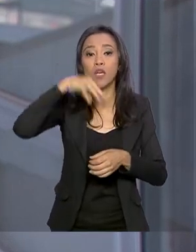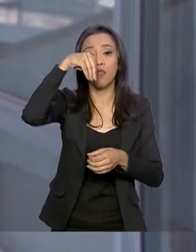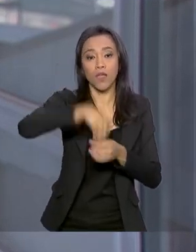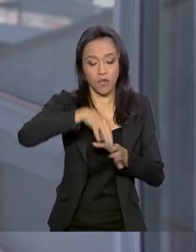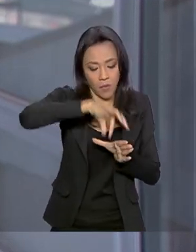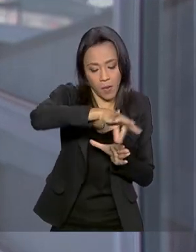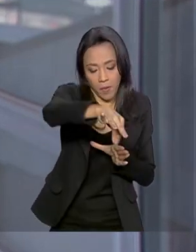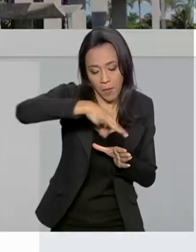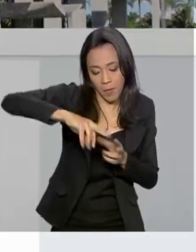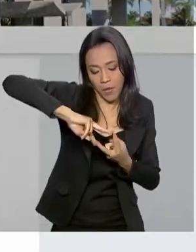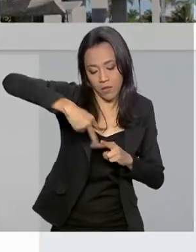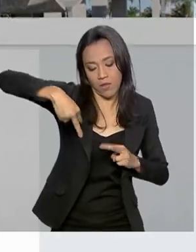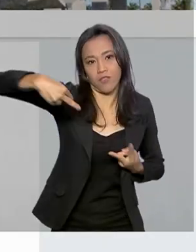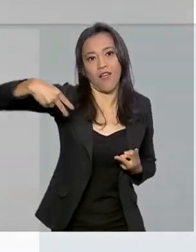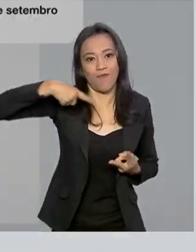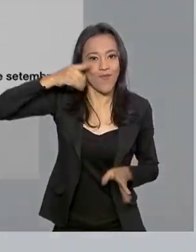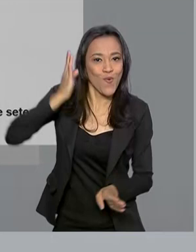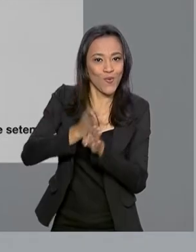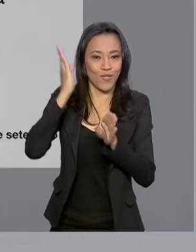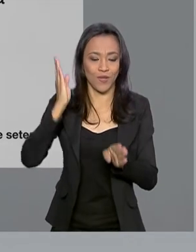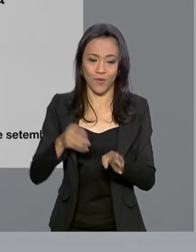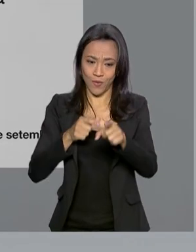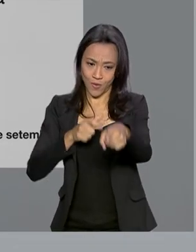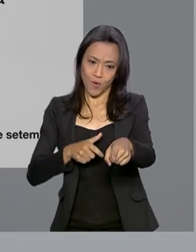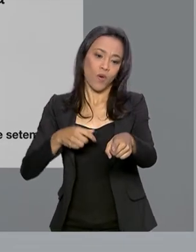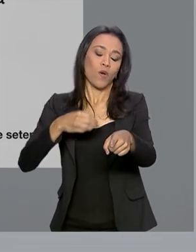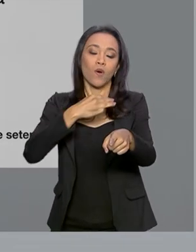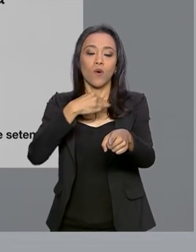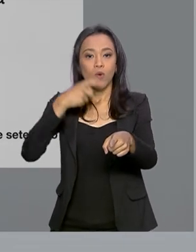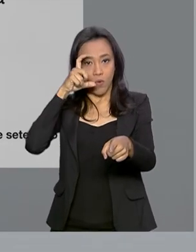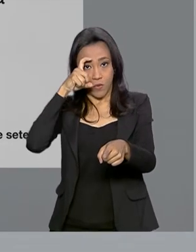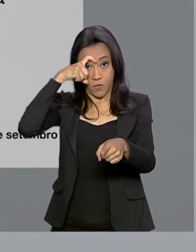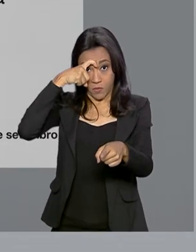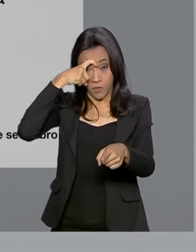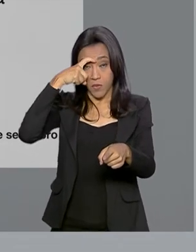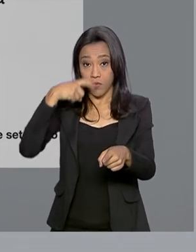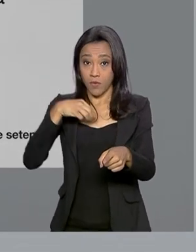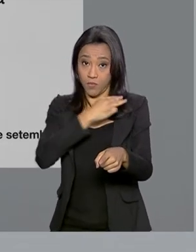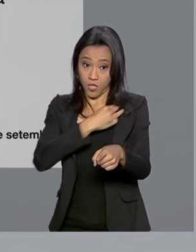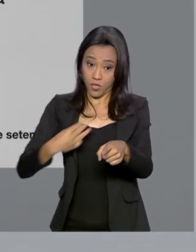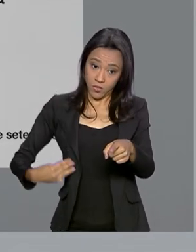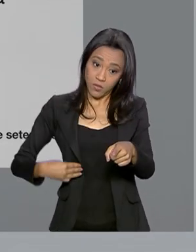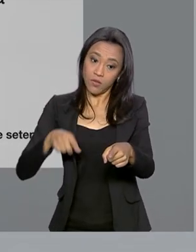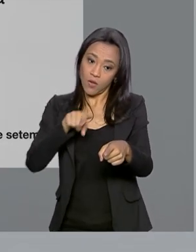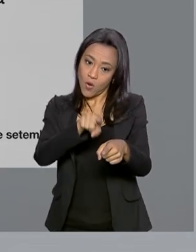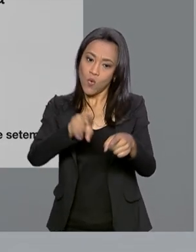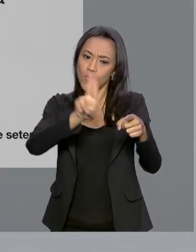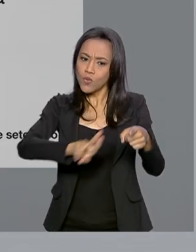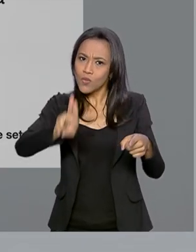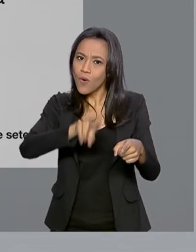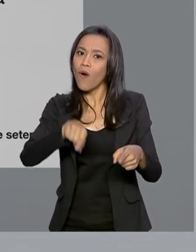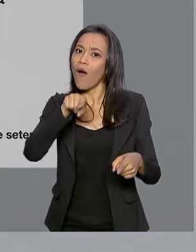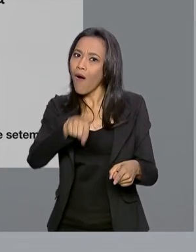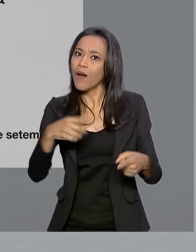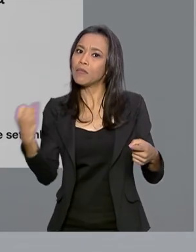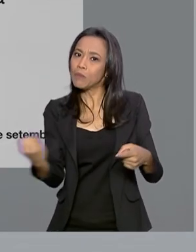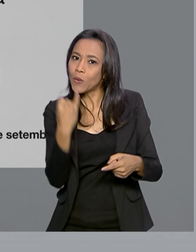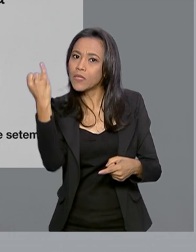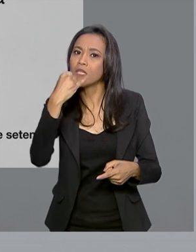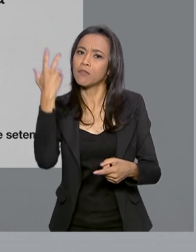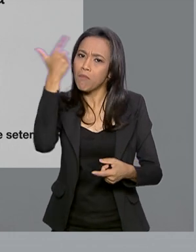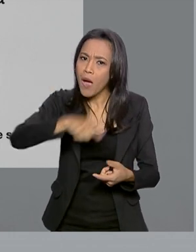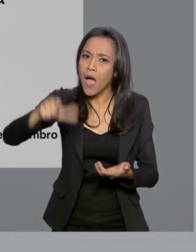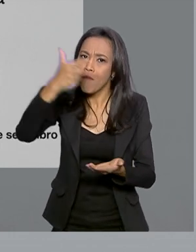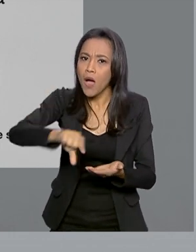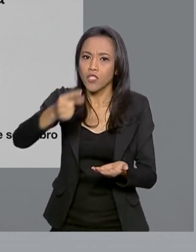ministro da Justiça, Sérgio Moro, pelo Twitter, usou informações sobre esse caso para justificar a necessidade de se investir